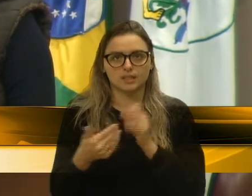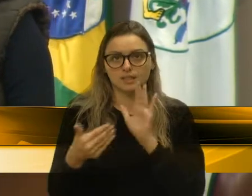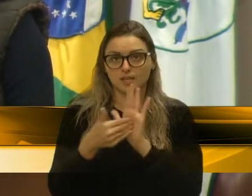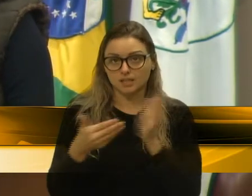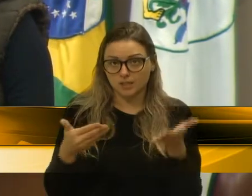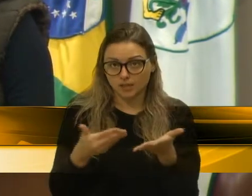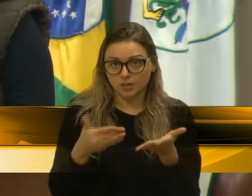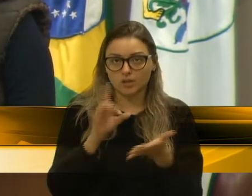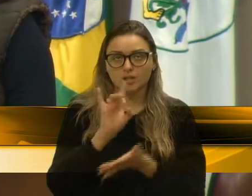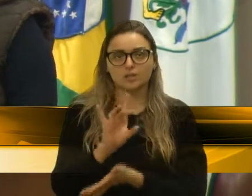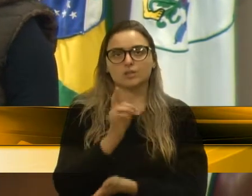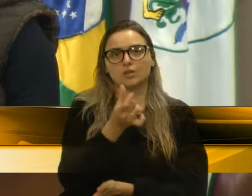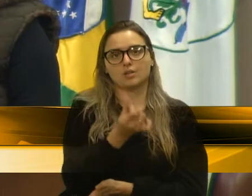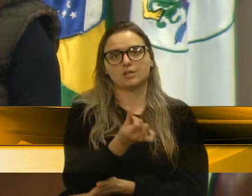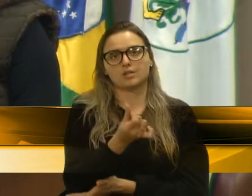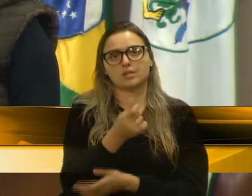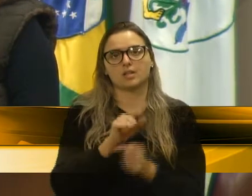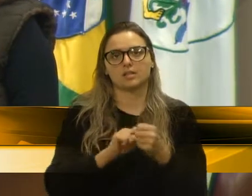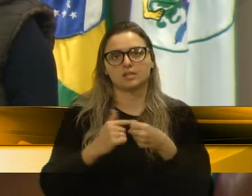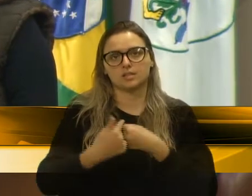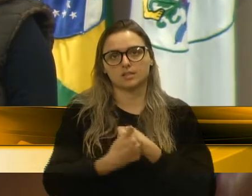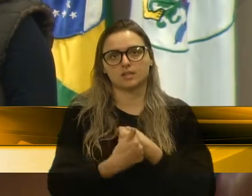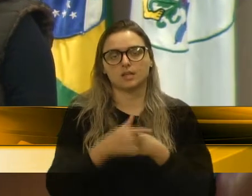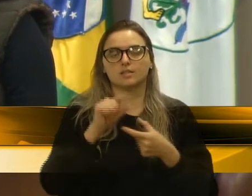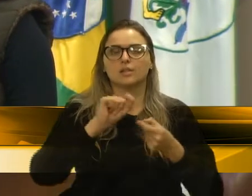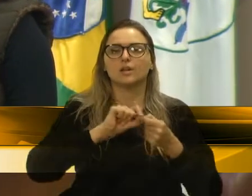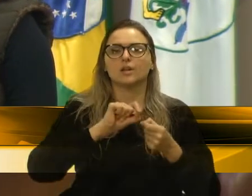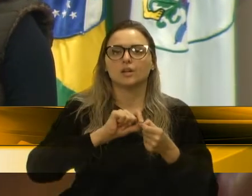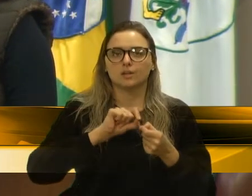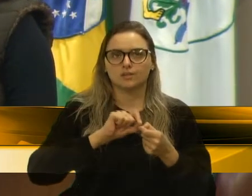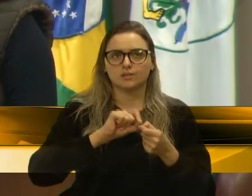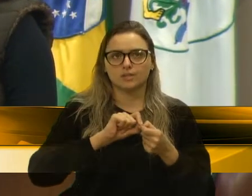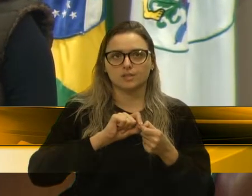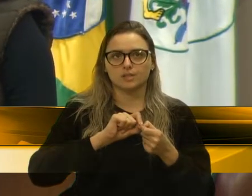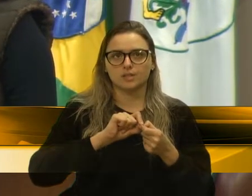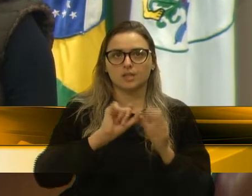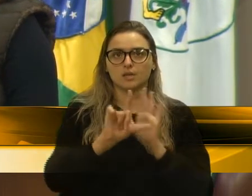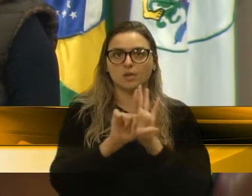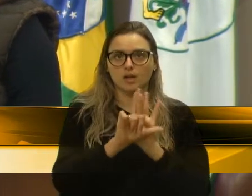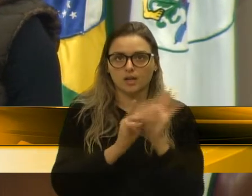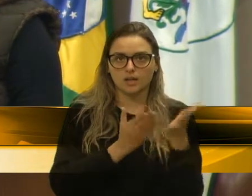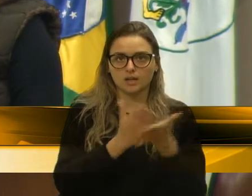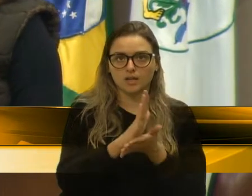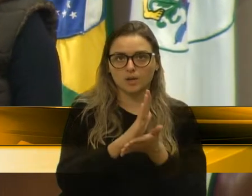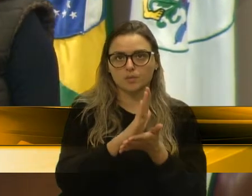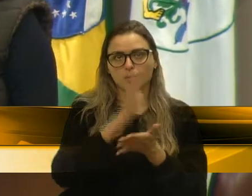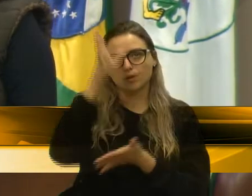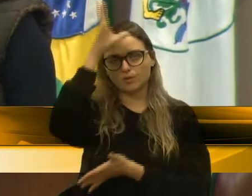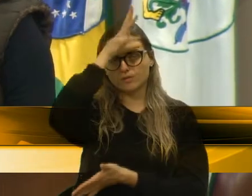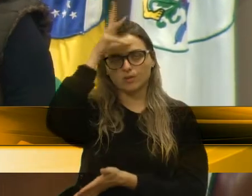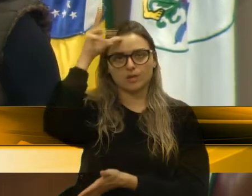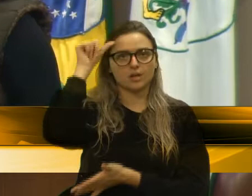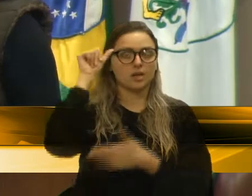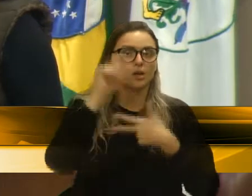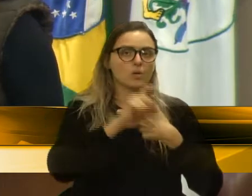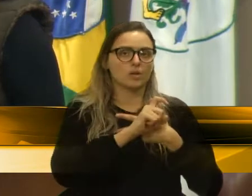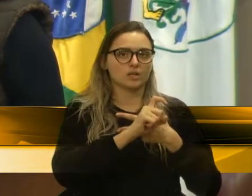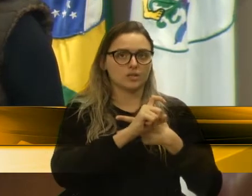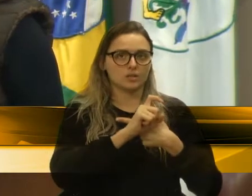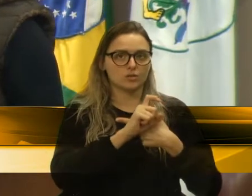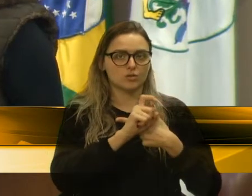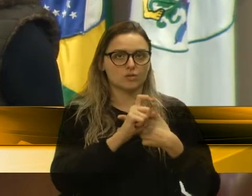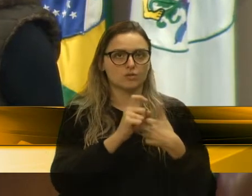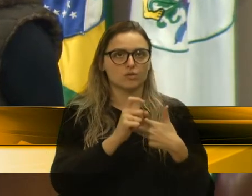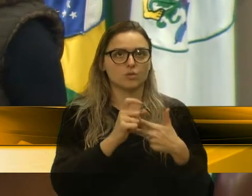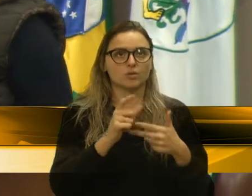apenas seis municípios fizeram, então, a lei que autoriza o Poder Executivo a incluir o município